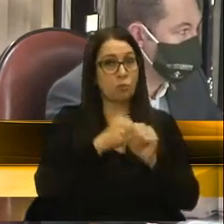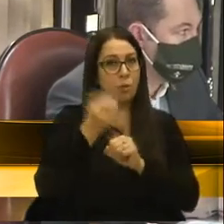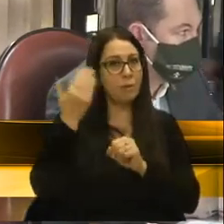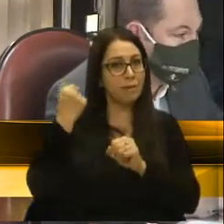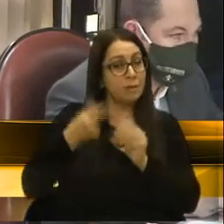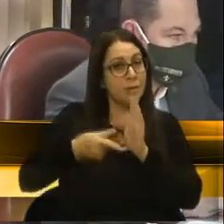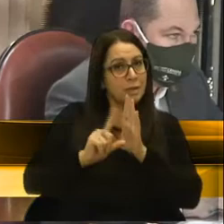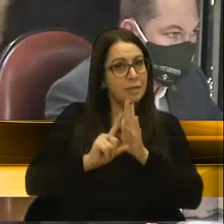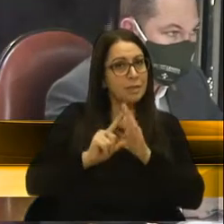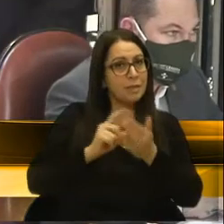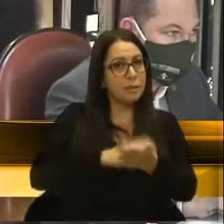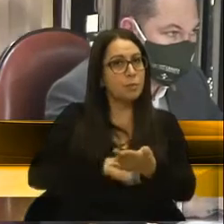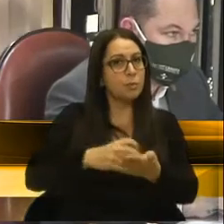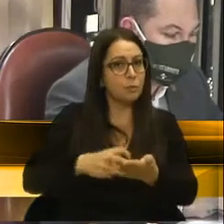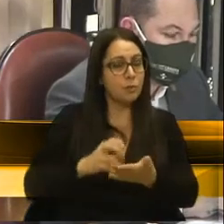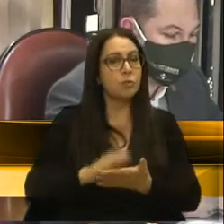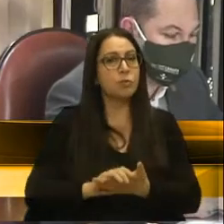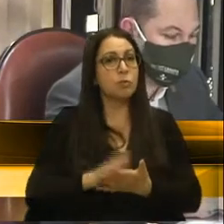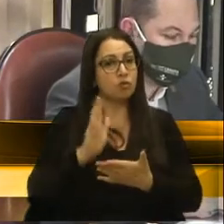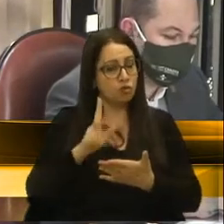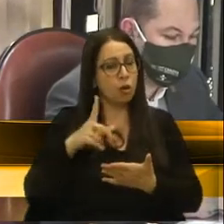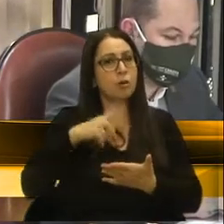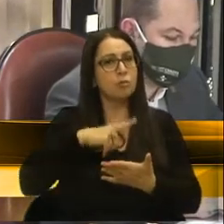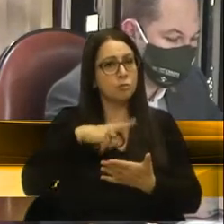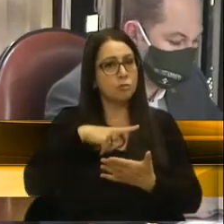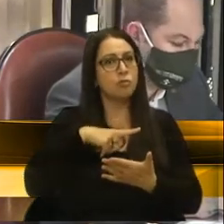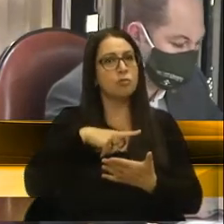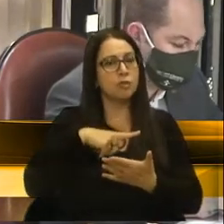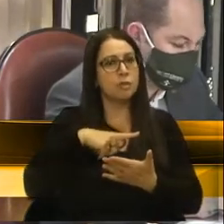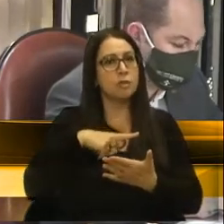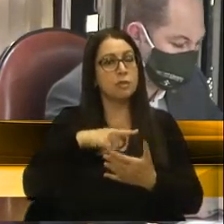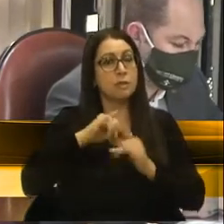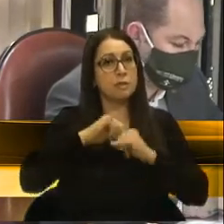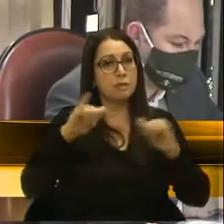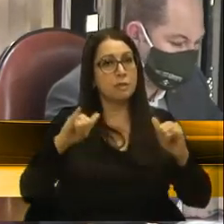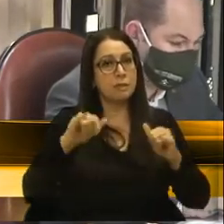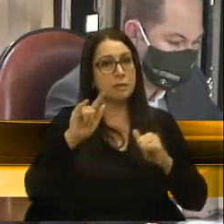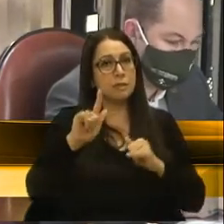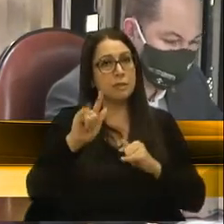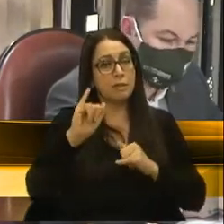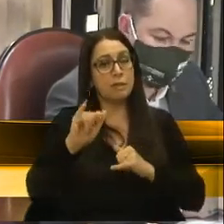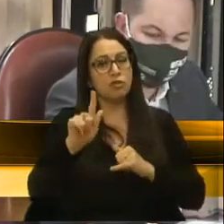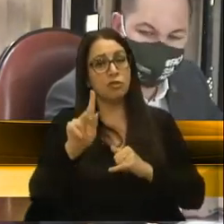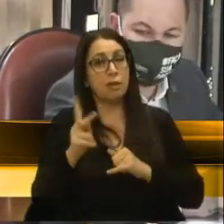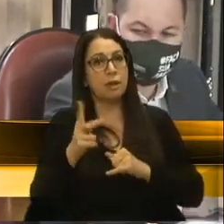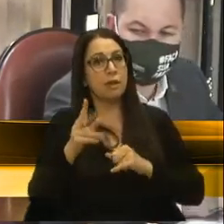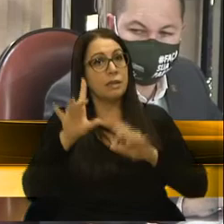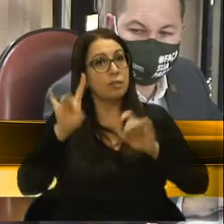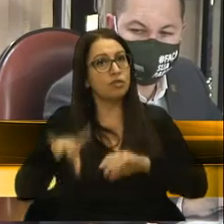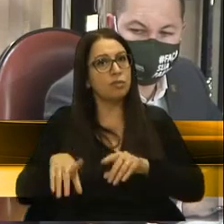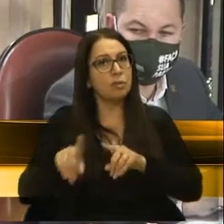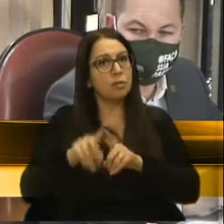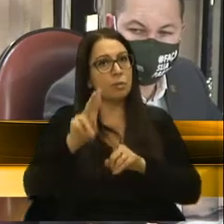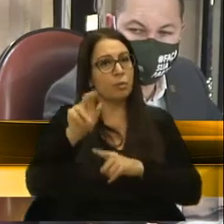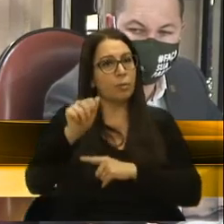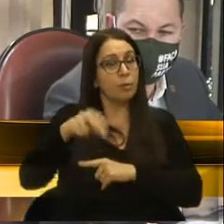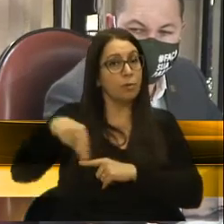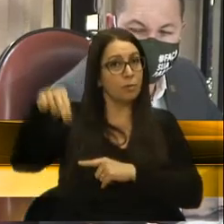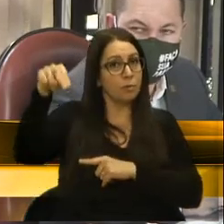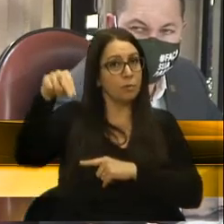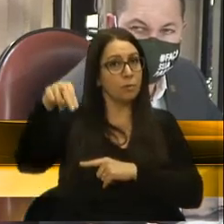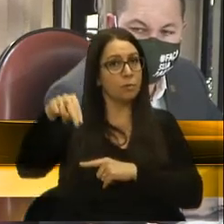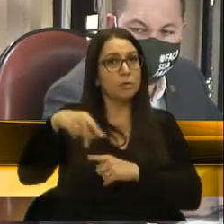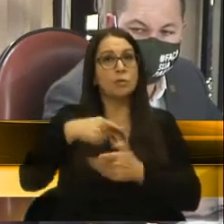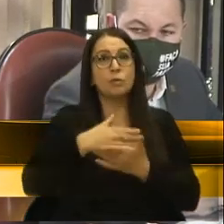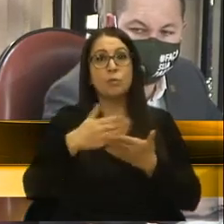antes do processo de pítima, já tinha esses anúncios de que o IGH deixaria o atendimento da UPA Zona Norte em